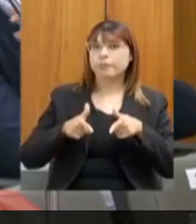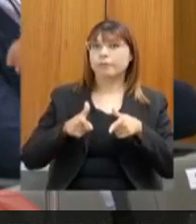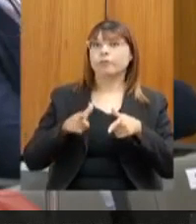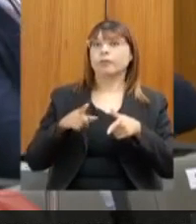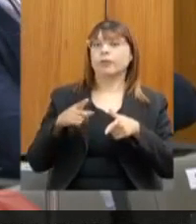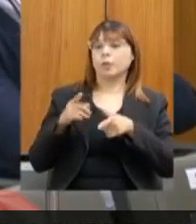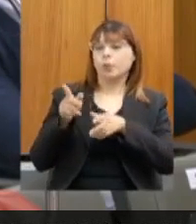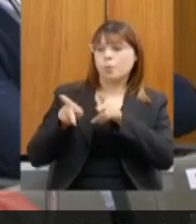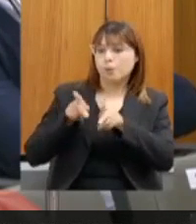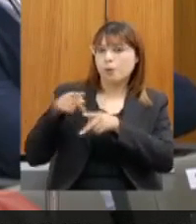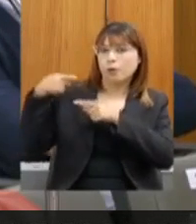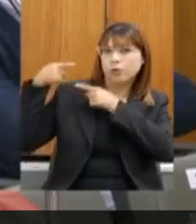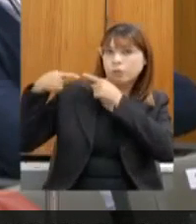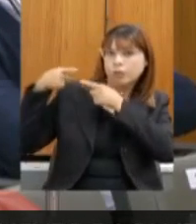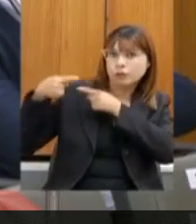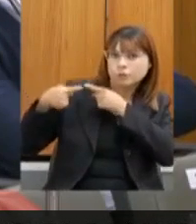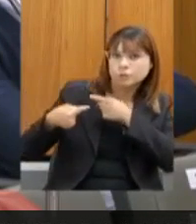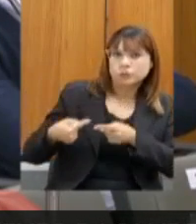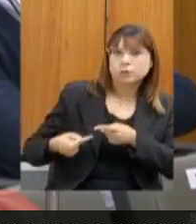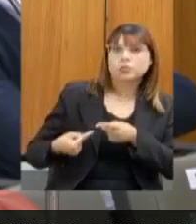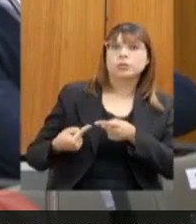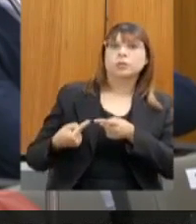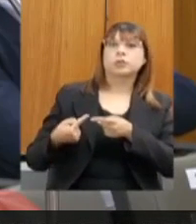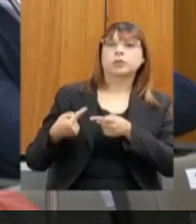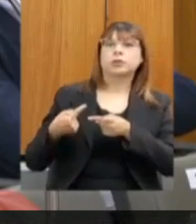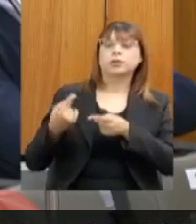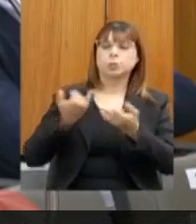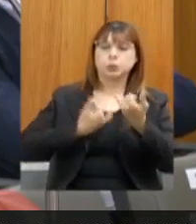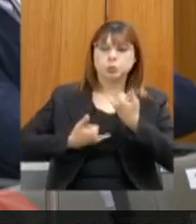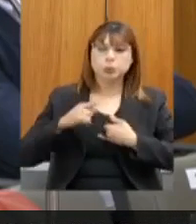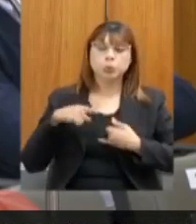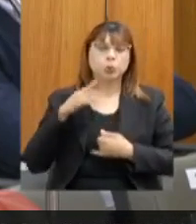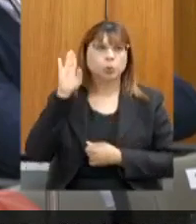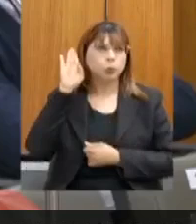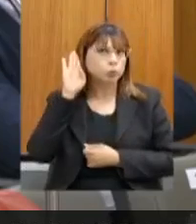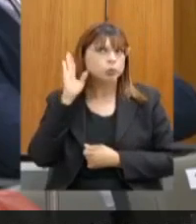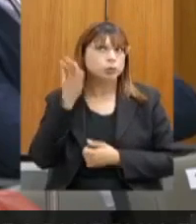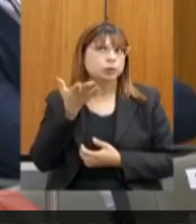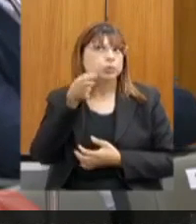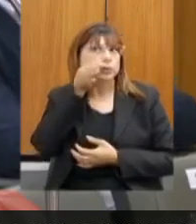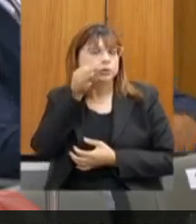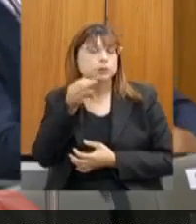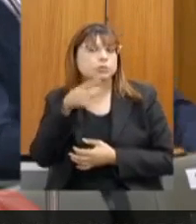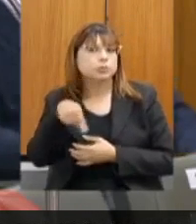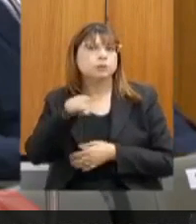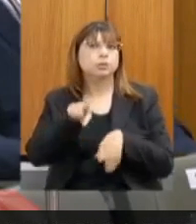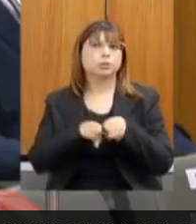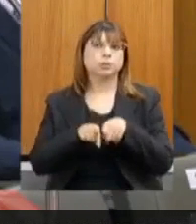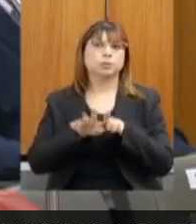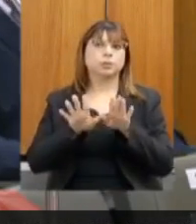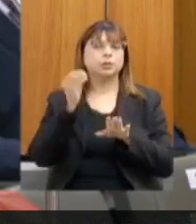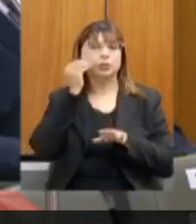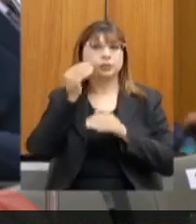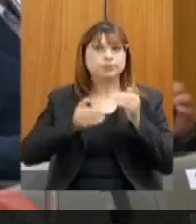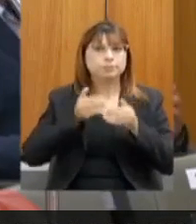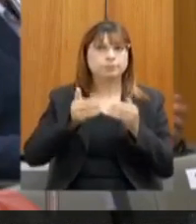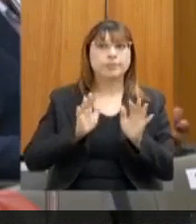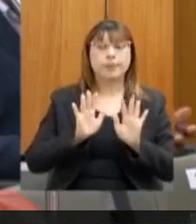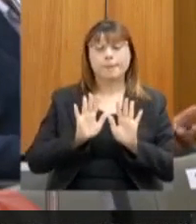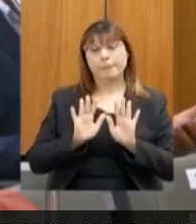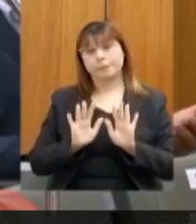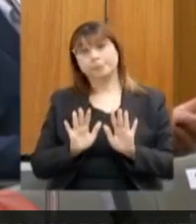os povos tradicionais, as comunidades tradicionais. sempre no sentido de avançar. Entretanto,